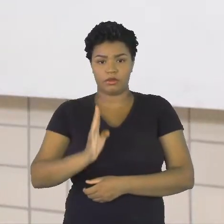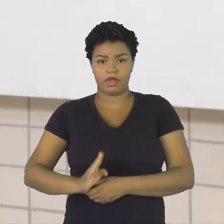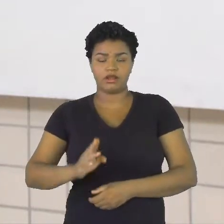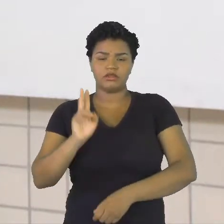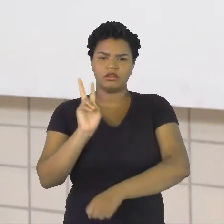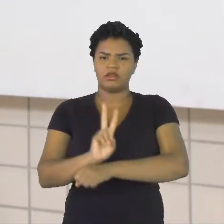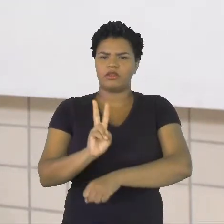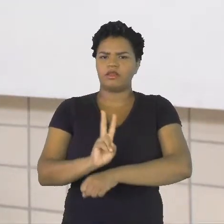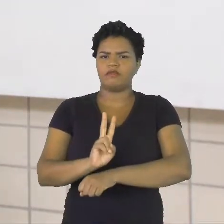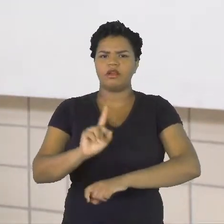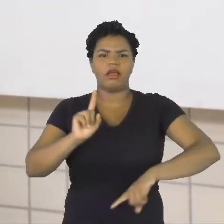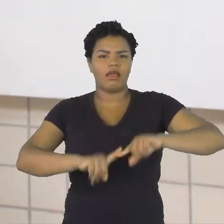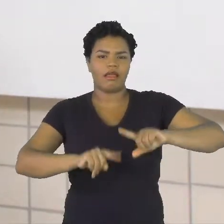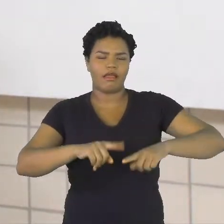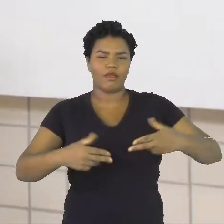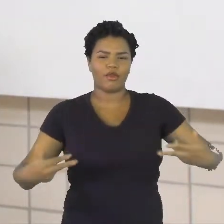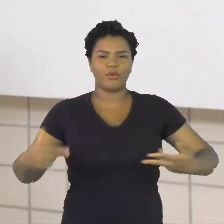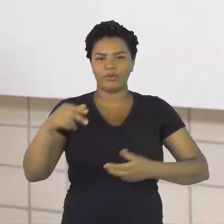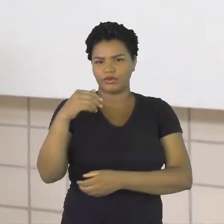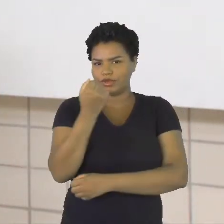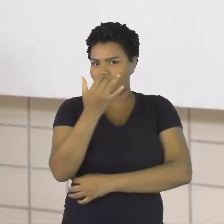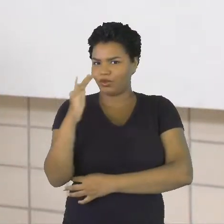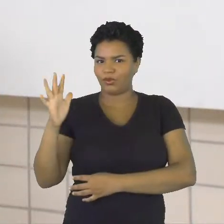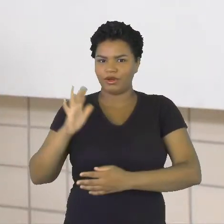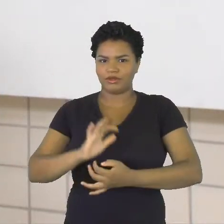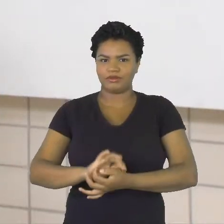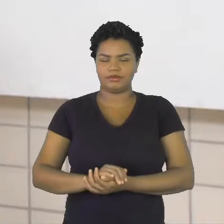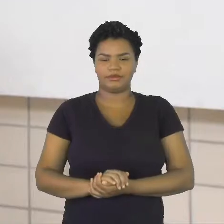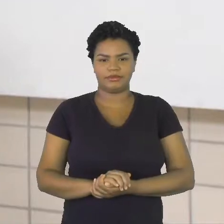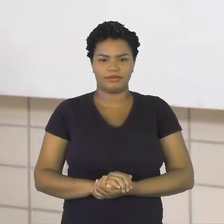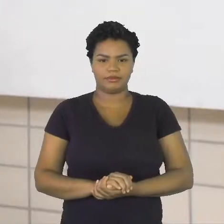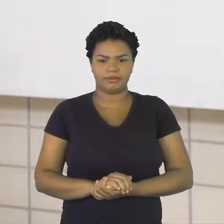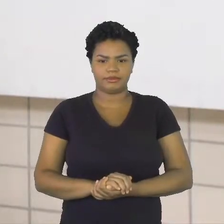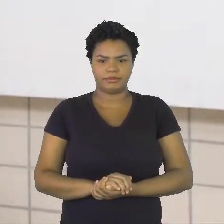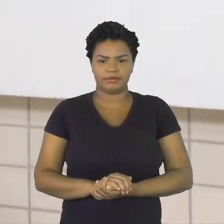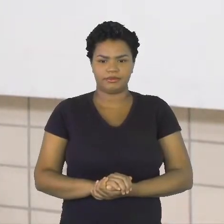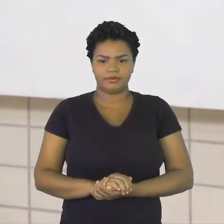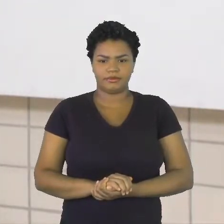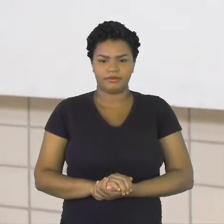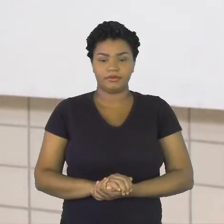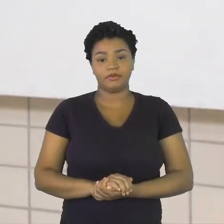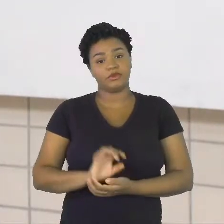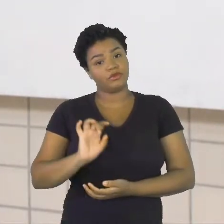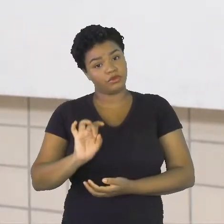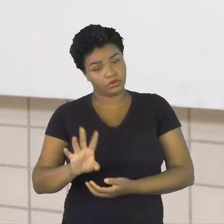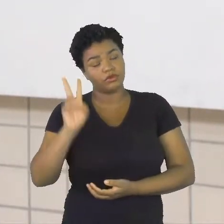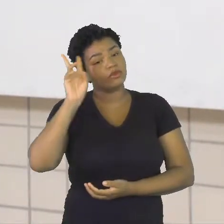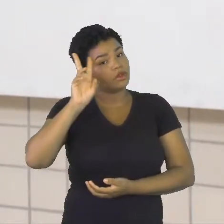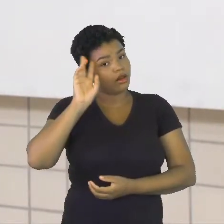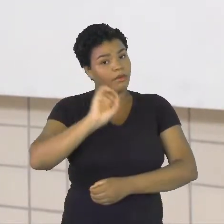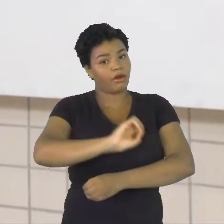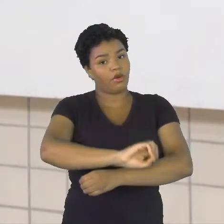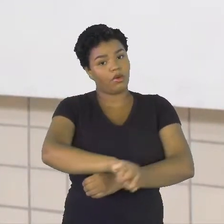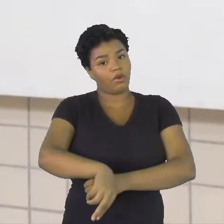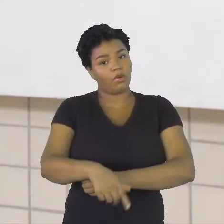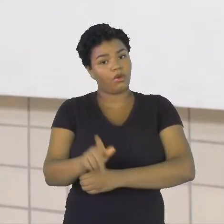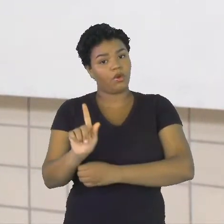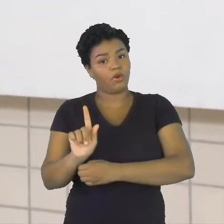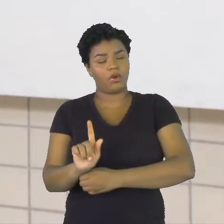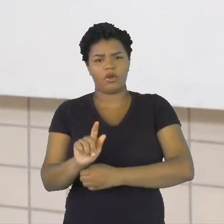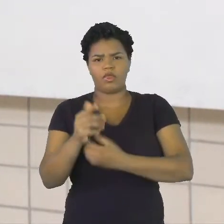nossos recursos naturais. Só lembrando que as ONGs, meninos, elas não